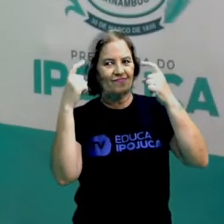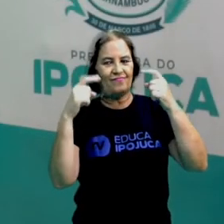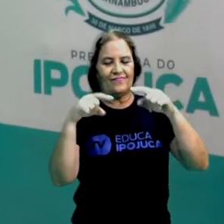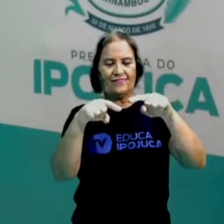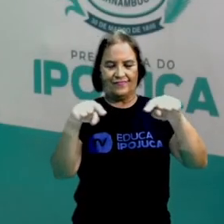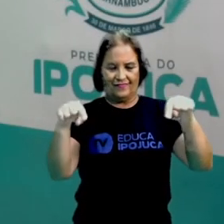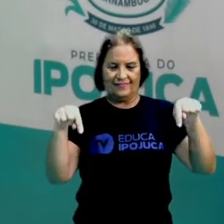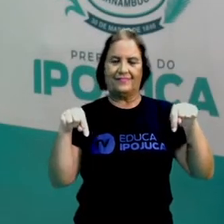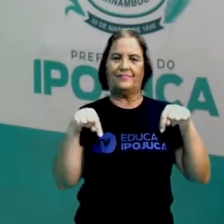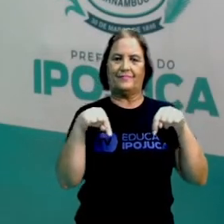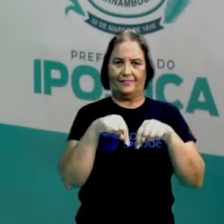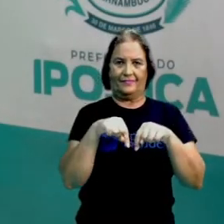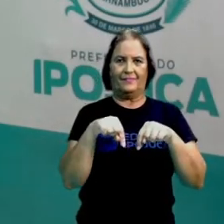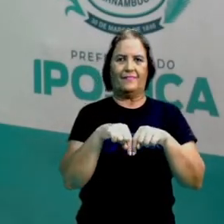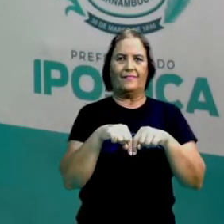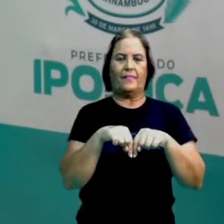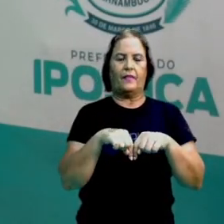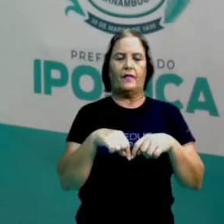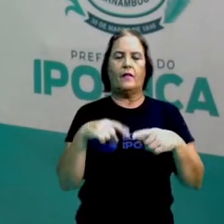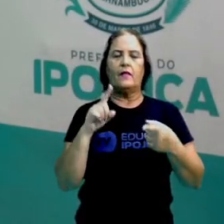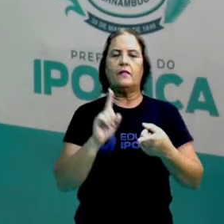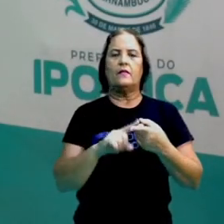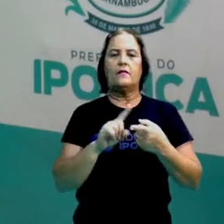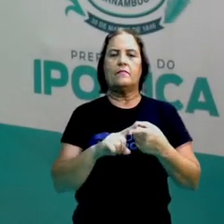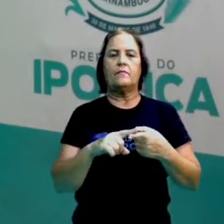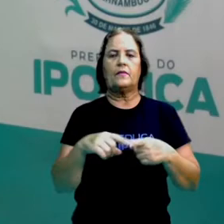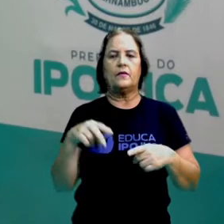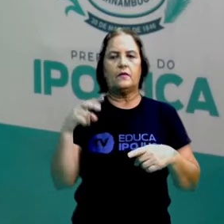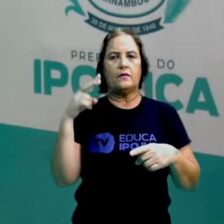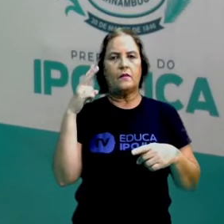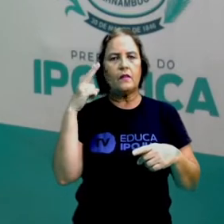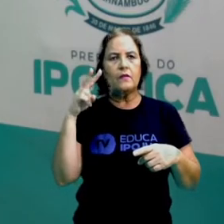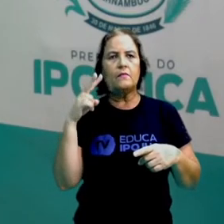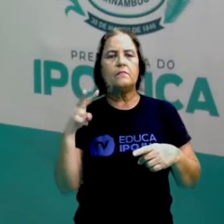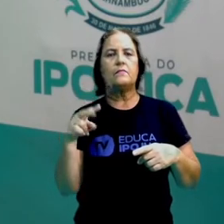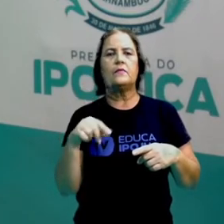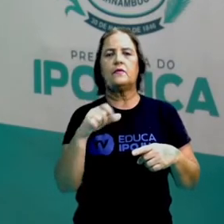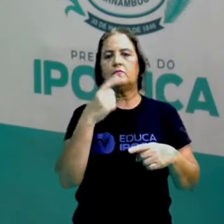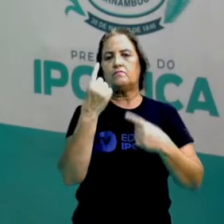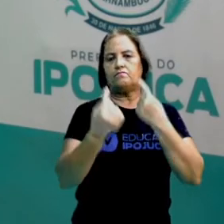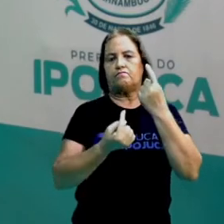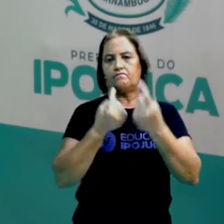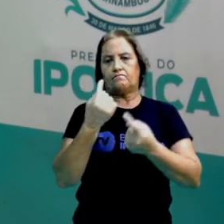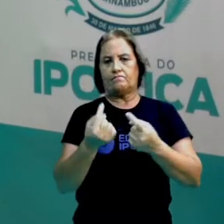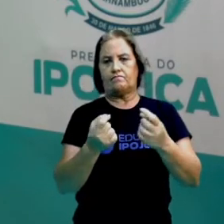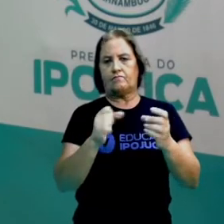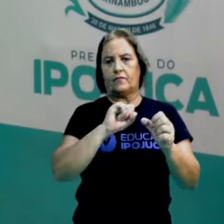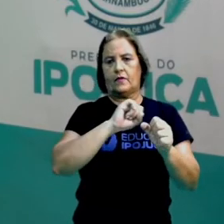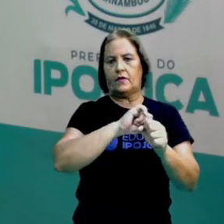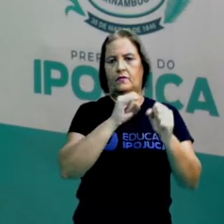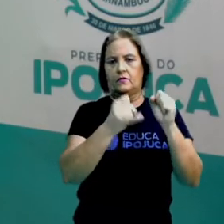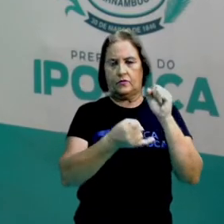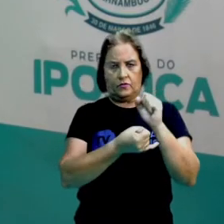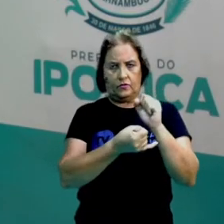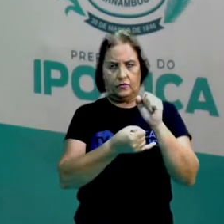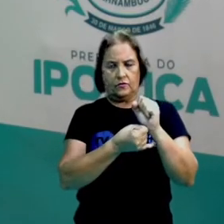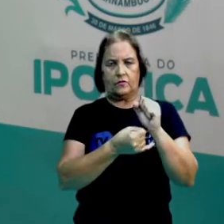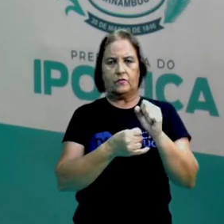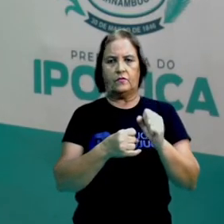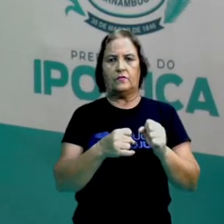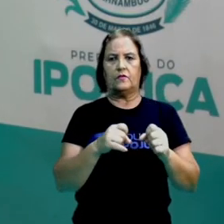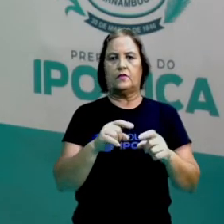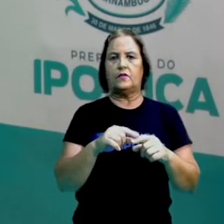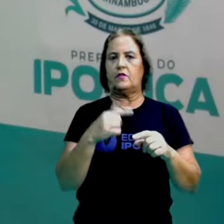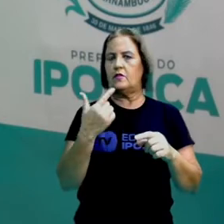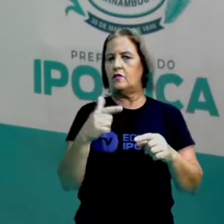lembrar também de alguns adjetivos que são irregulares. Se ele é irregular, ele não vai seguir